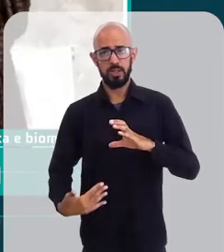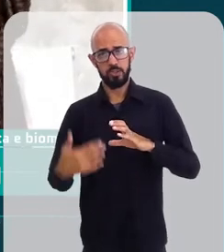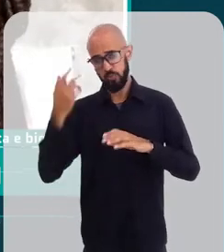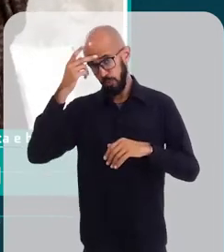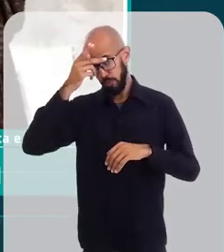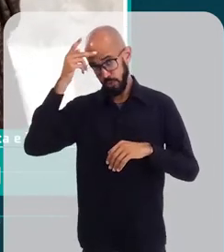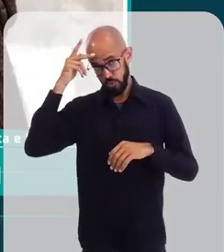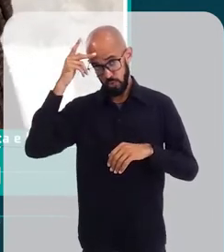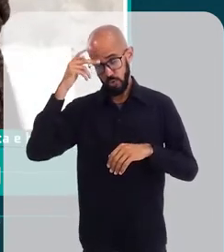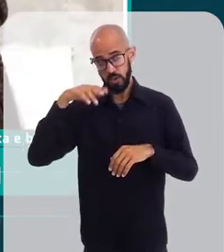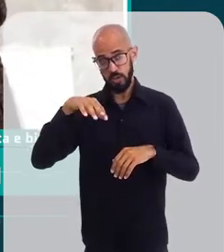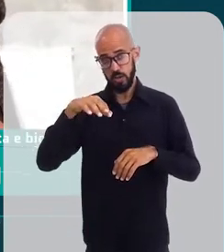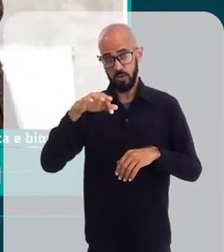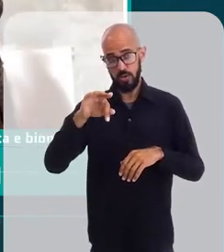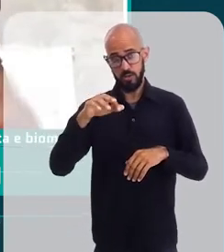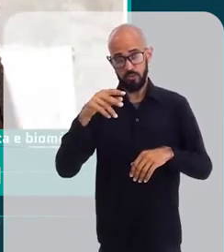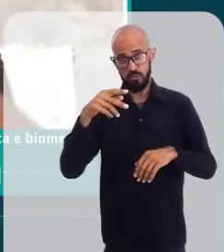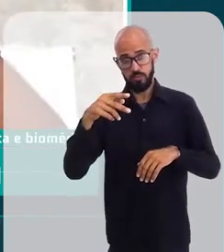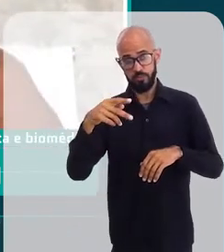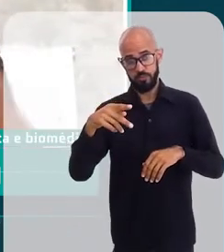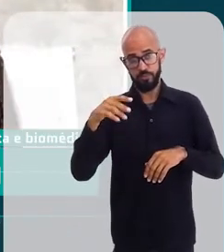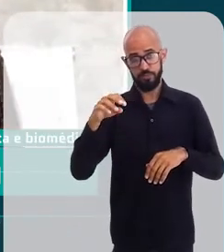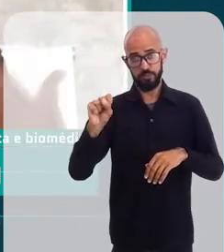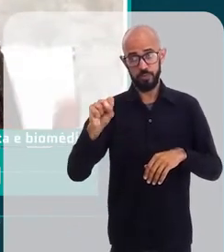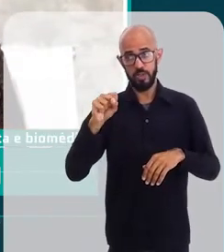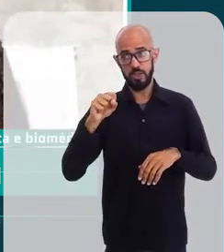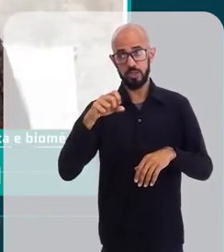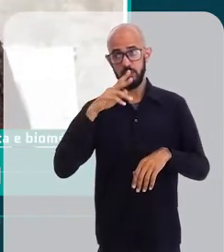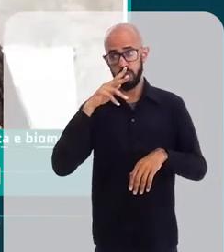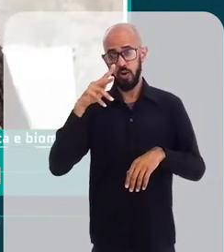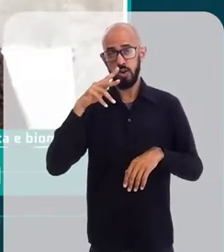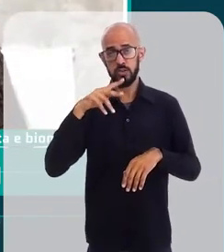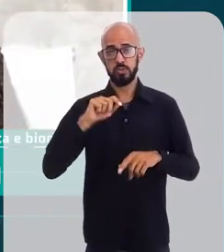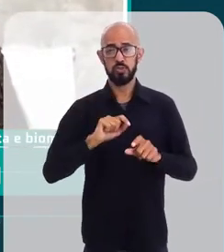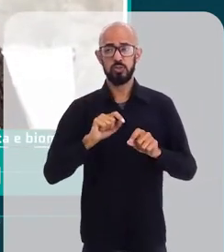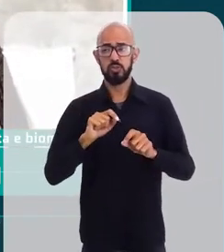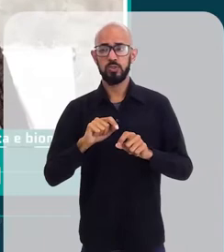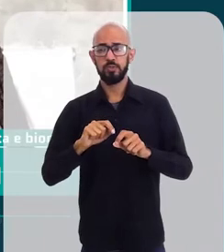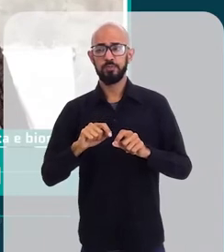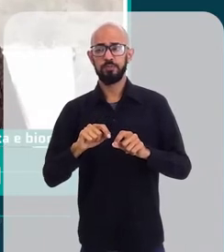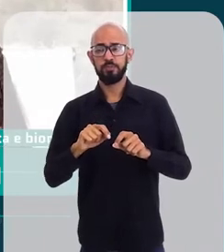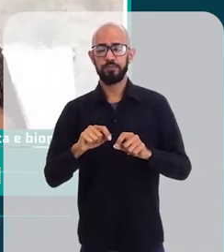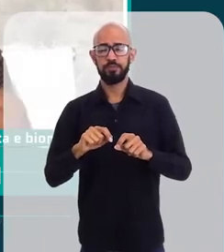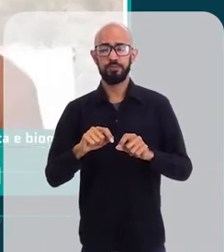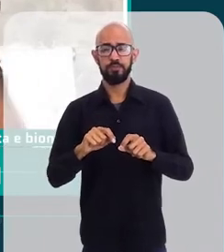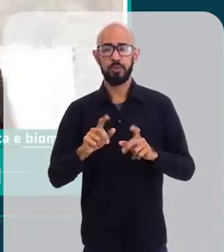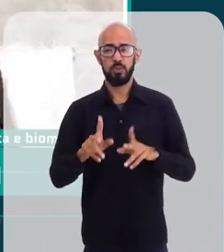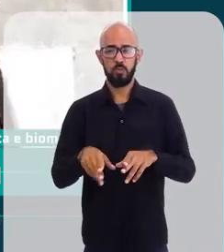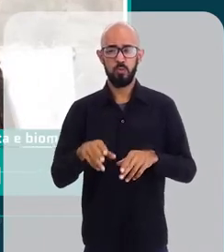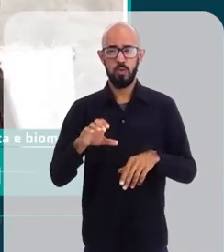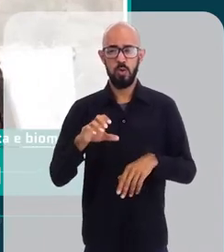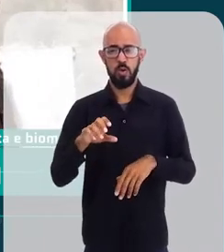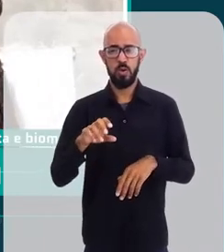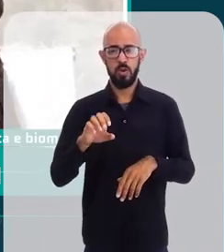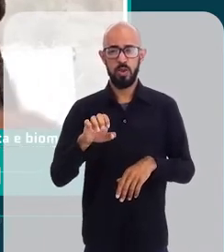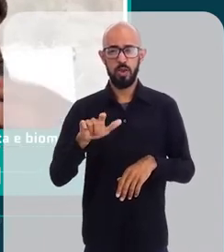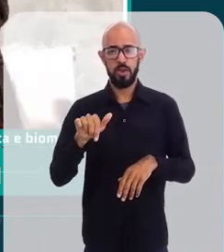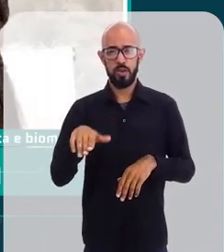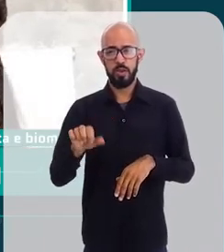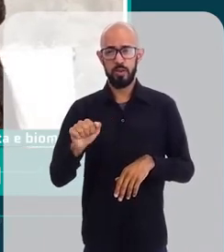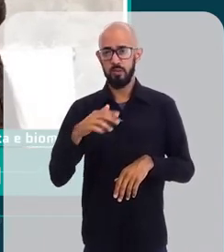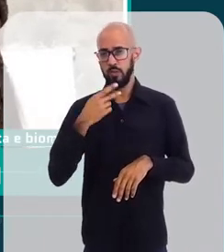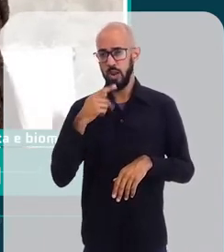de uma pessoa de fototipo alto, por quê? Porque eu tenho mais, eu produzo mais seco, tá? Então, como a doutora Eliane falou,